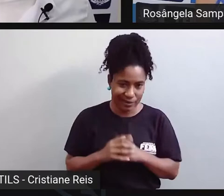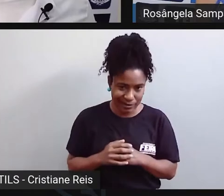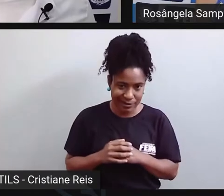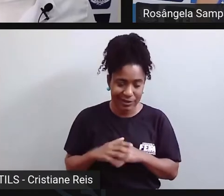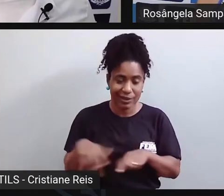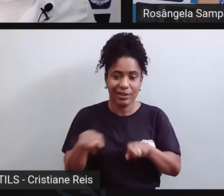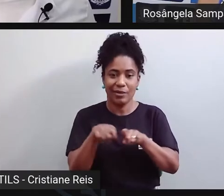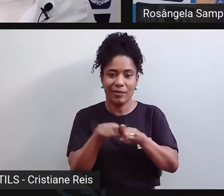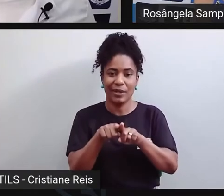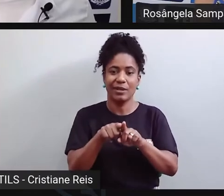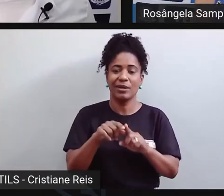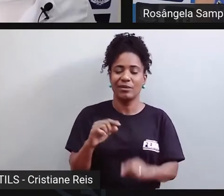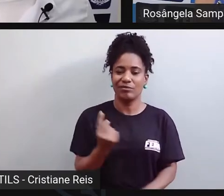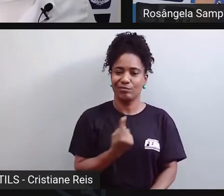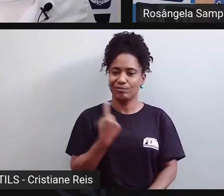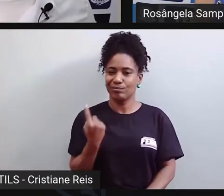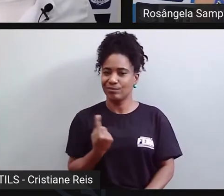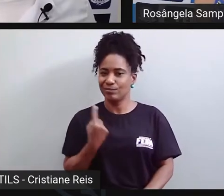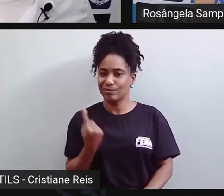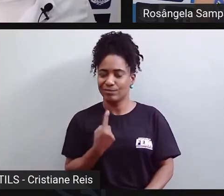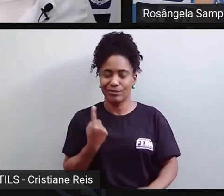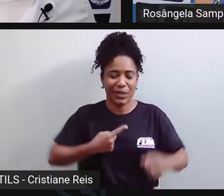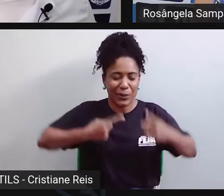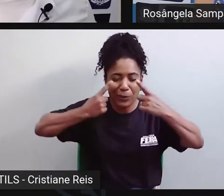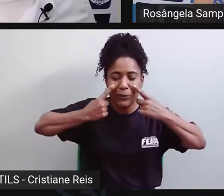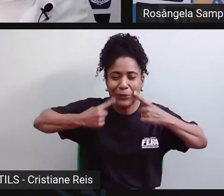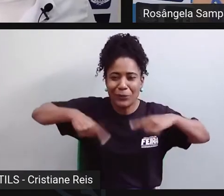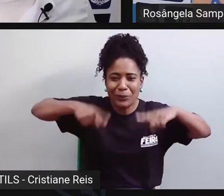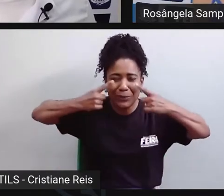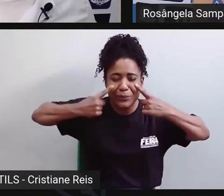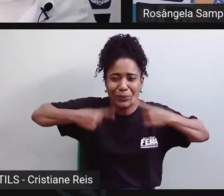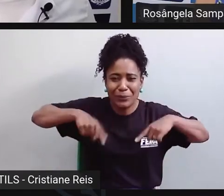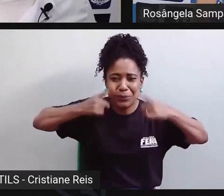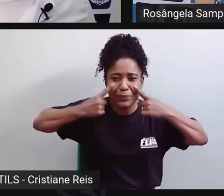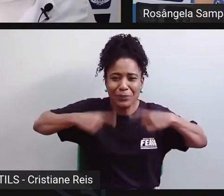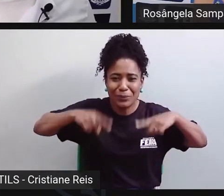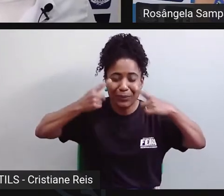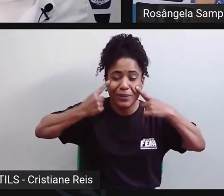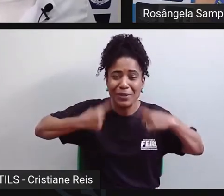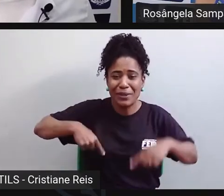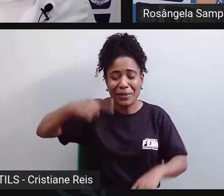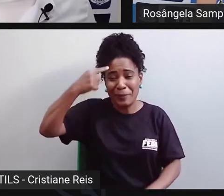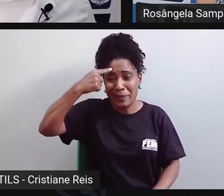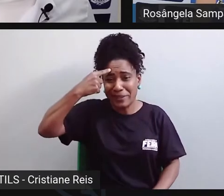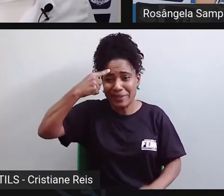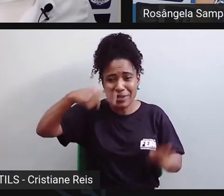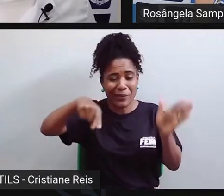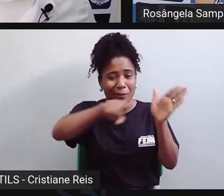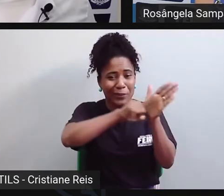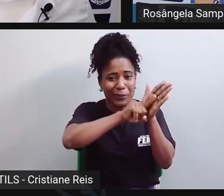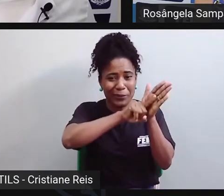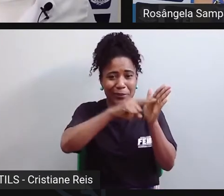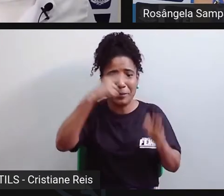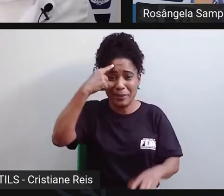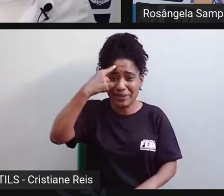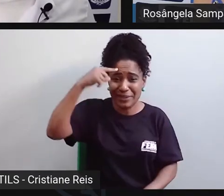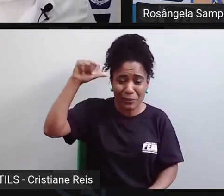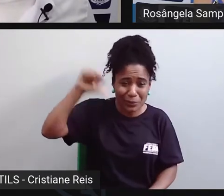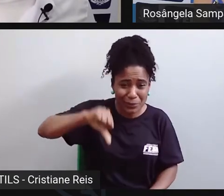social, um choro constante, pensamentos negativos são